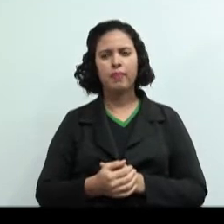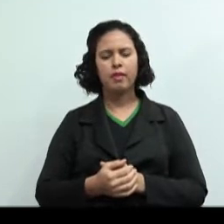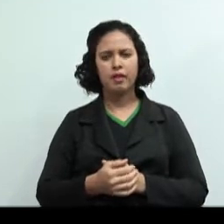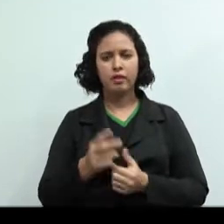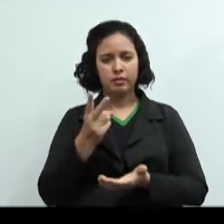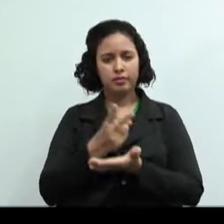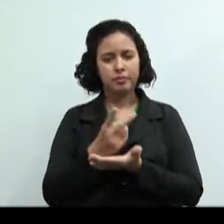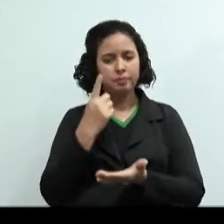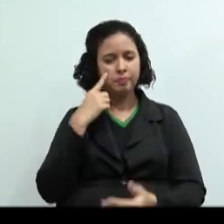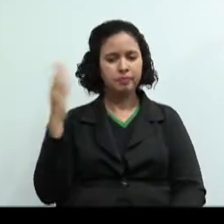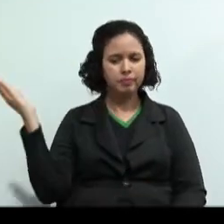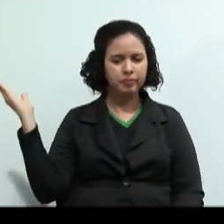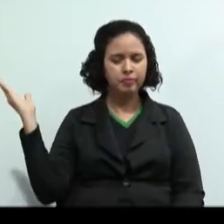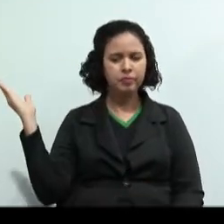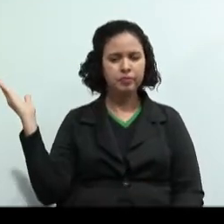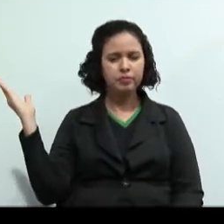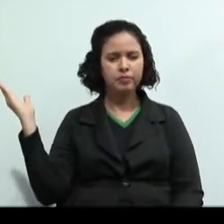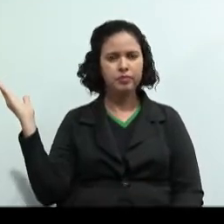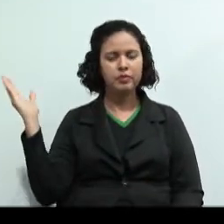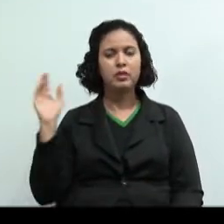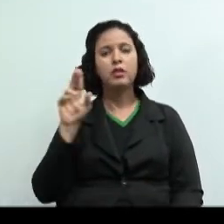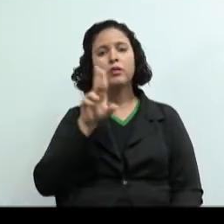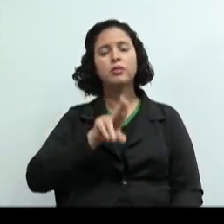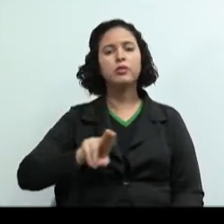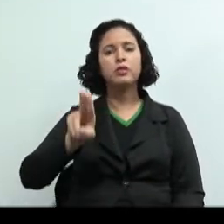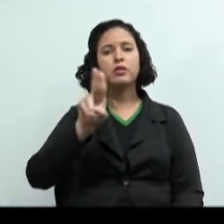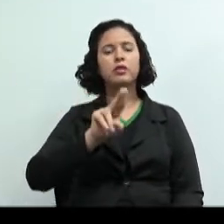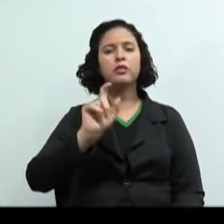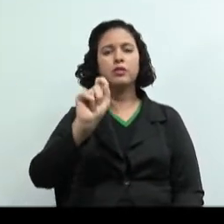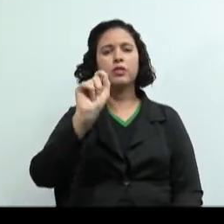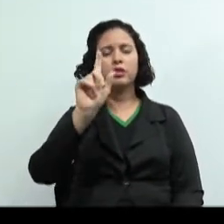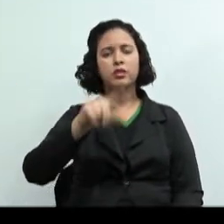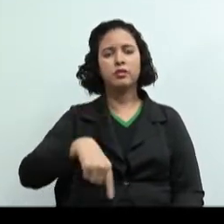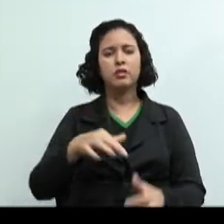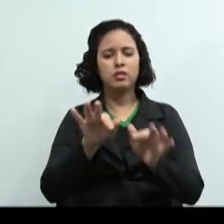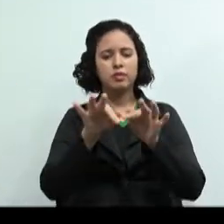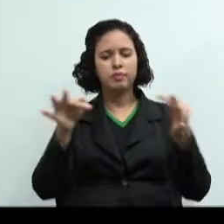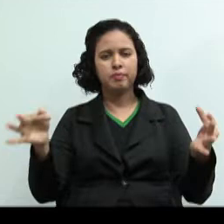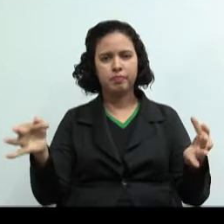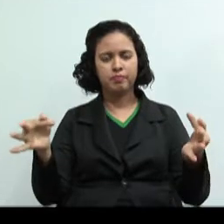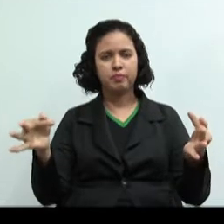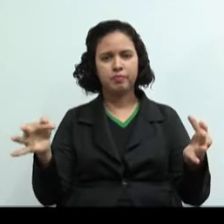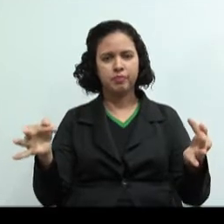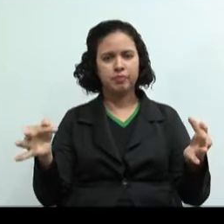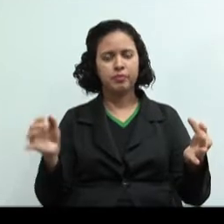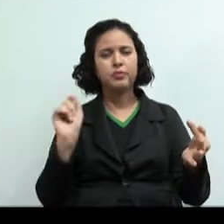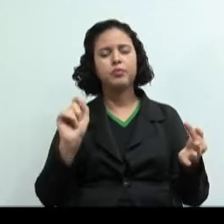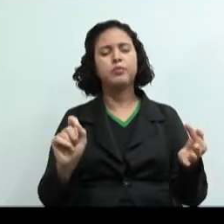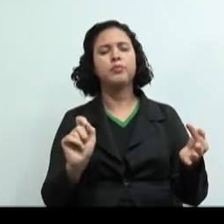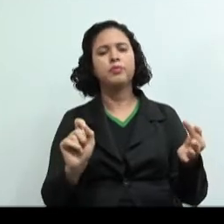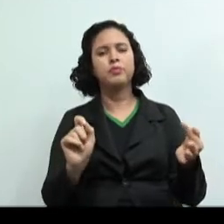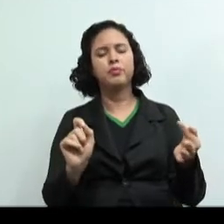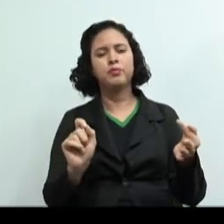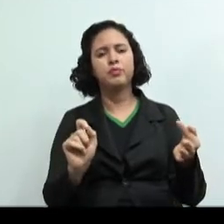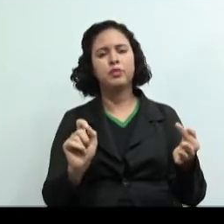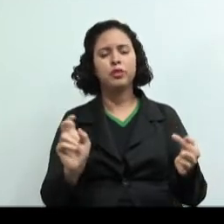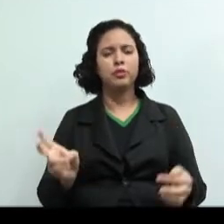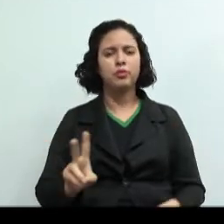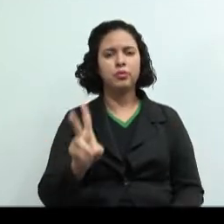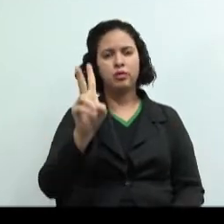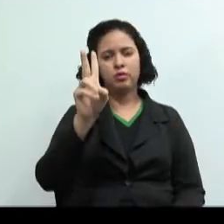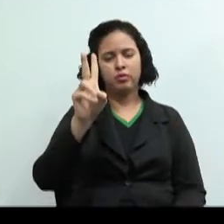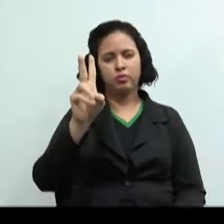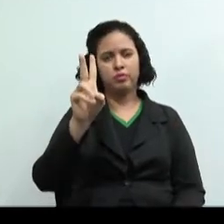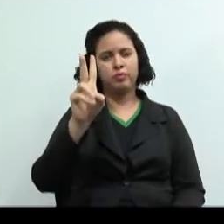Então, ele mesurava isso de que forma? De uma forma bem simples, né? Definindo o quê? O valor dessa